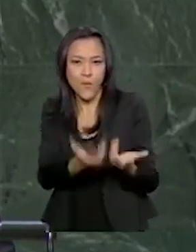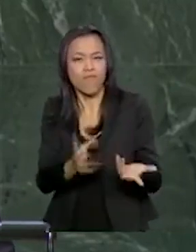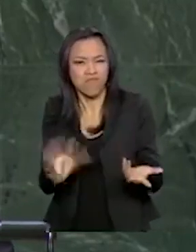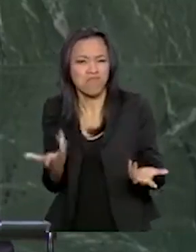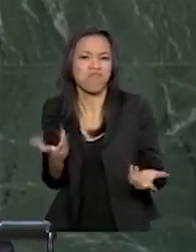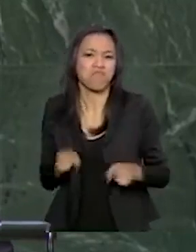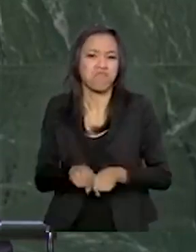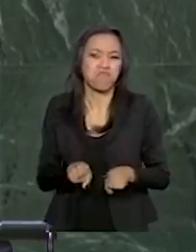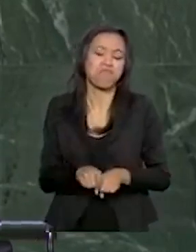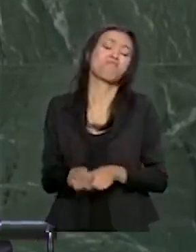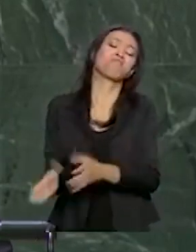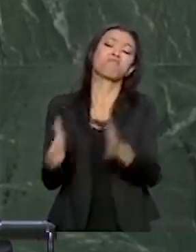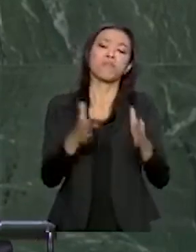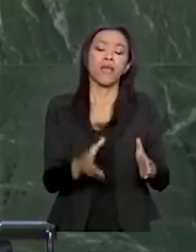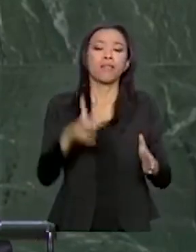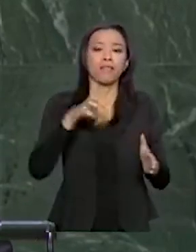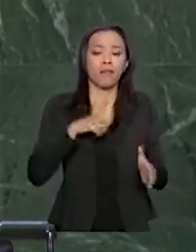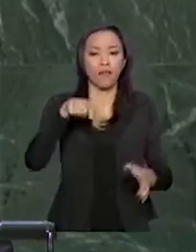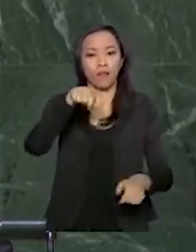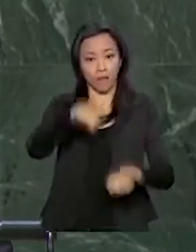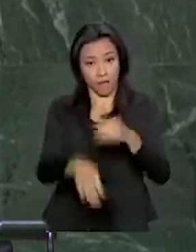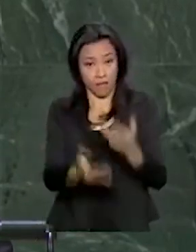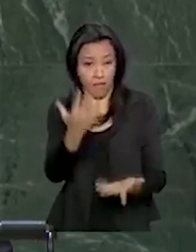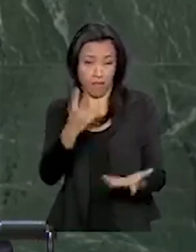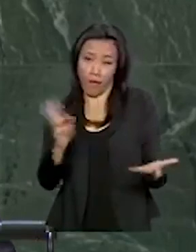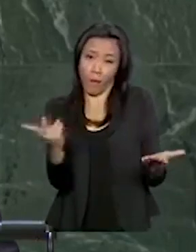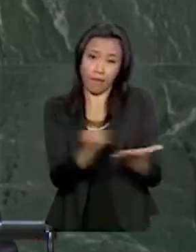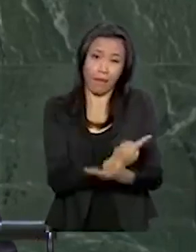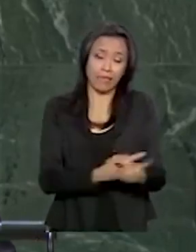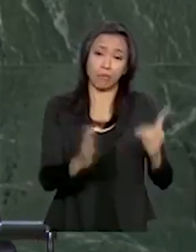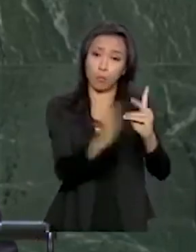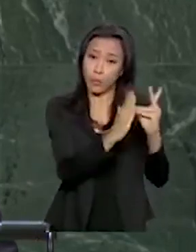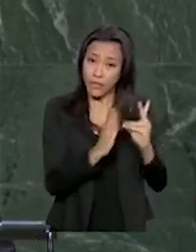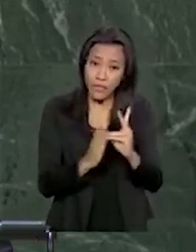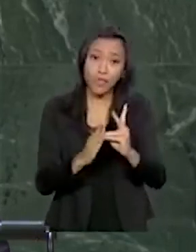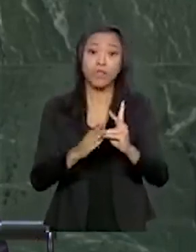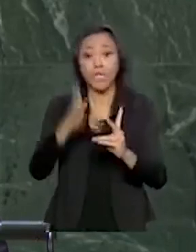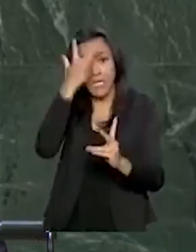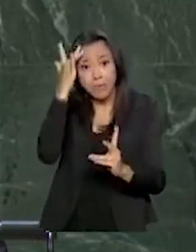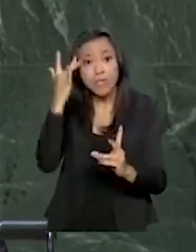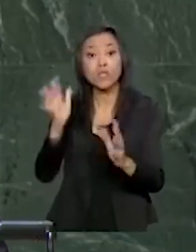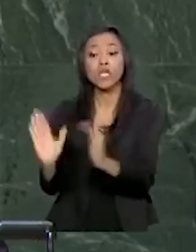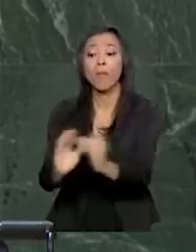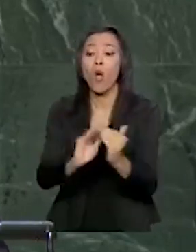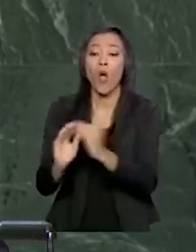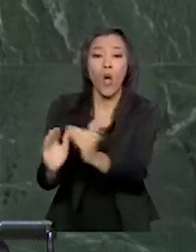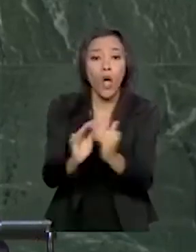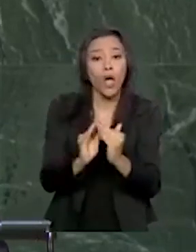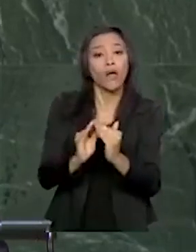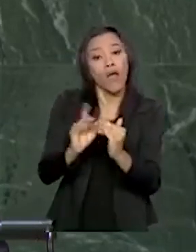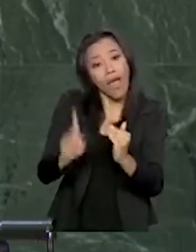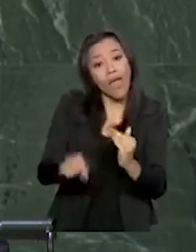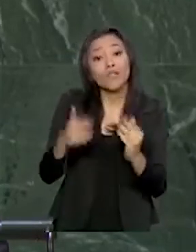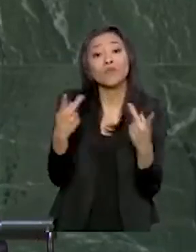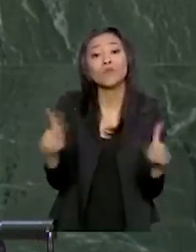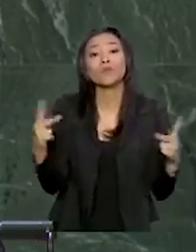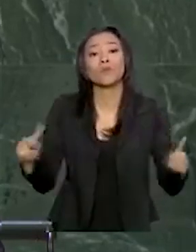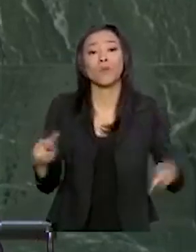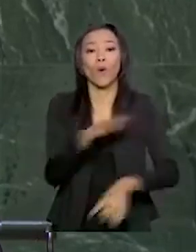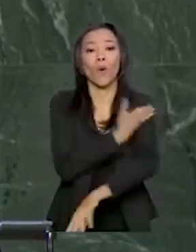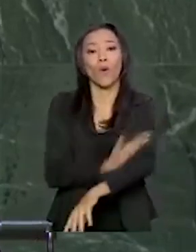existem queimadas praticadas por índios em populações locais, como parte de sua respectiva cultura